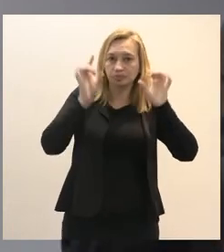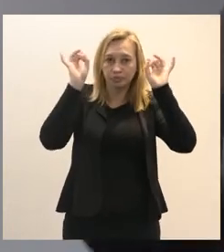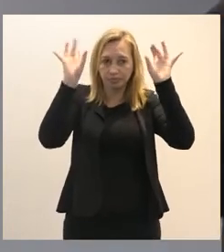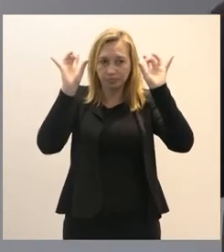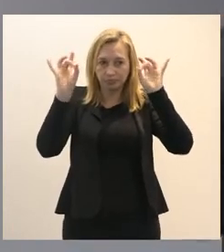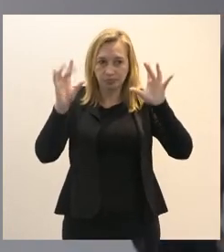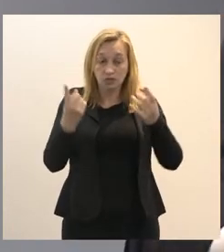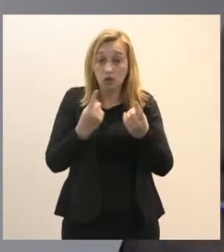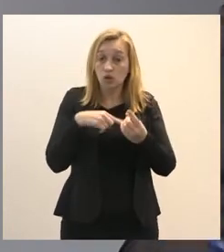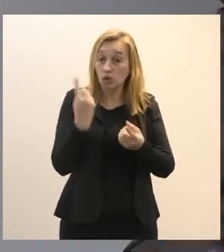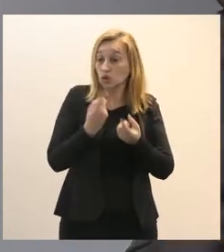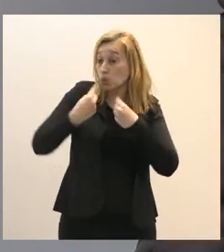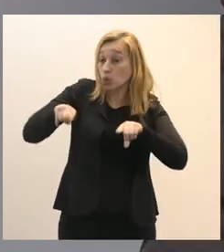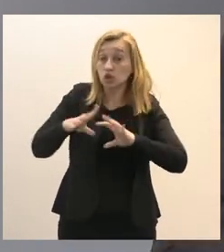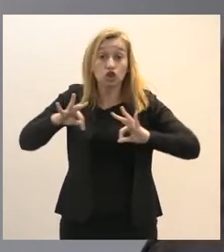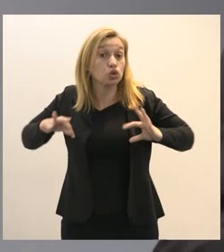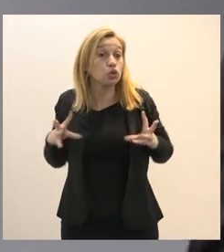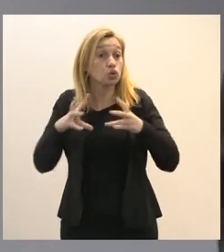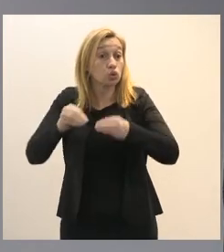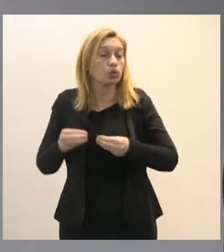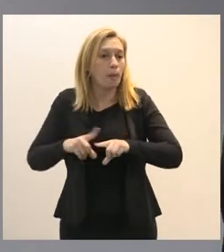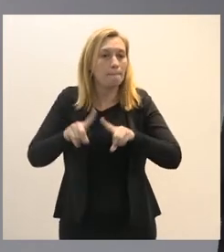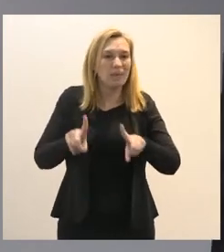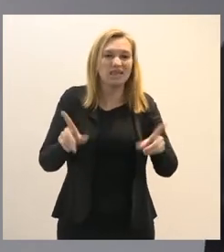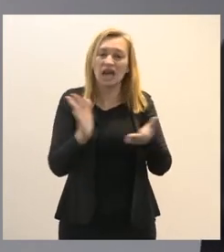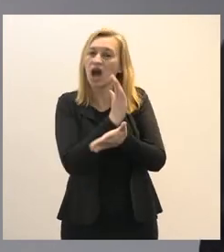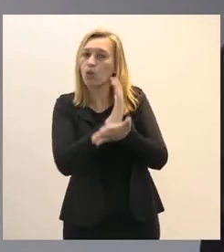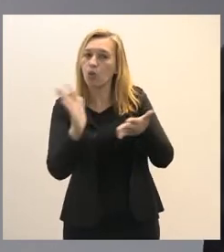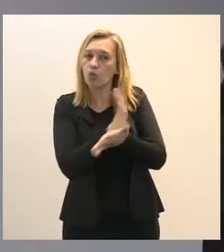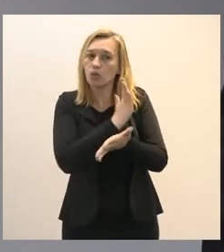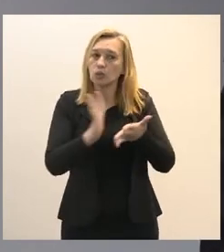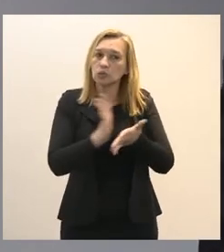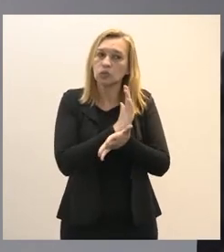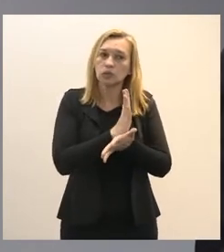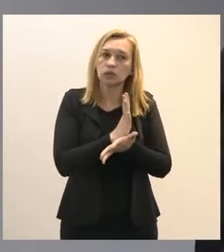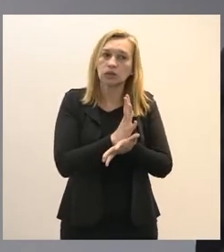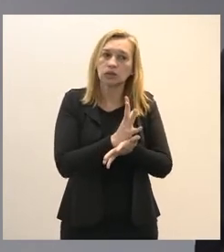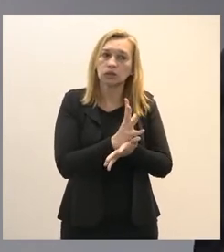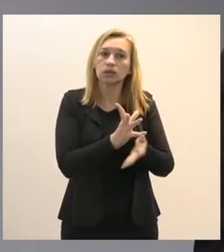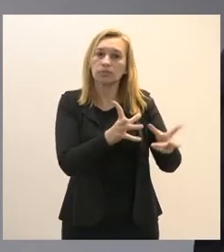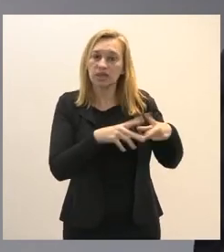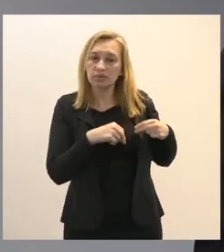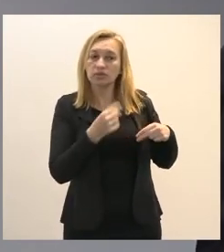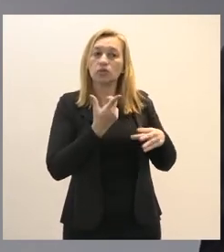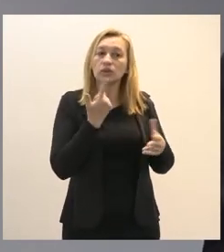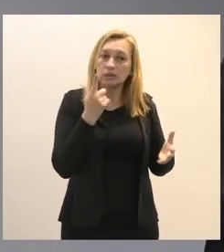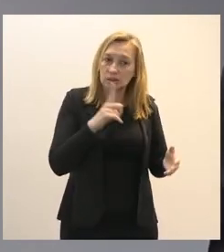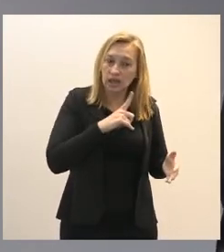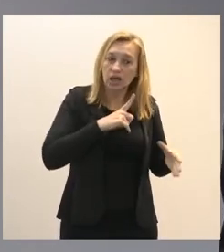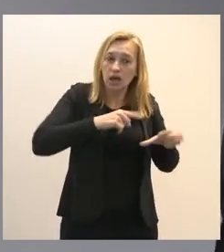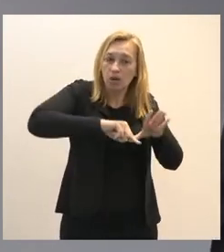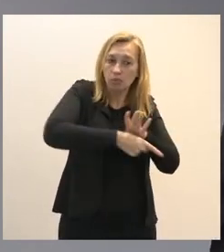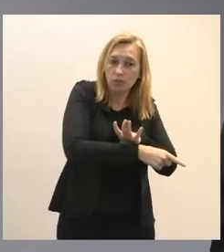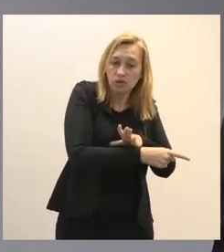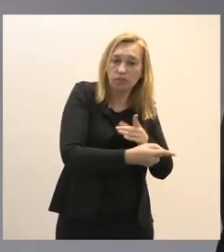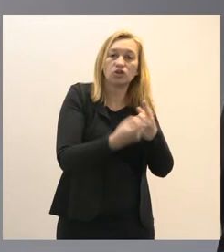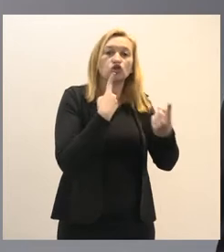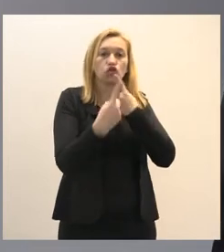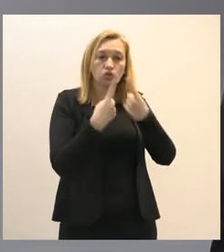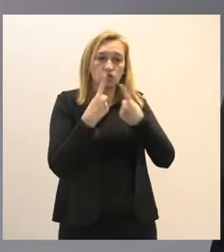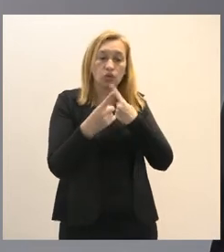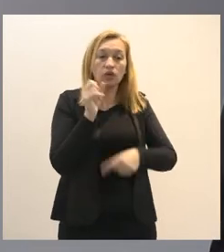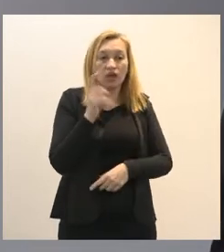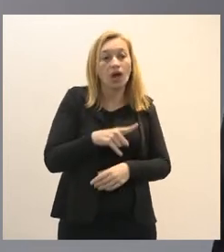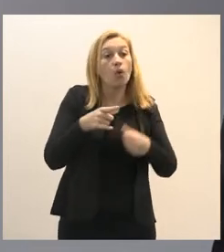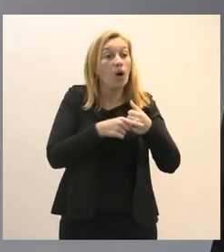somos contra o todo mas alguns tem merecido um aprofundamento maior do debate que é esse